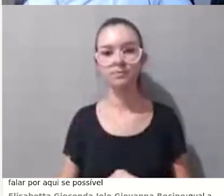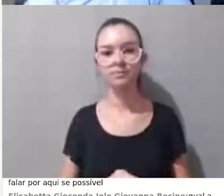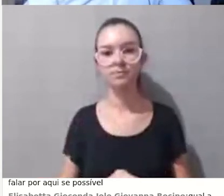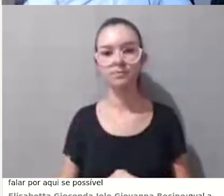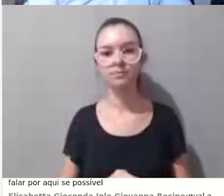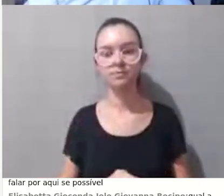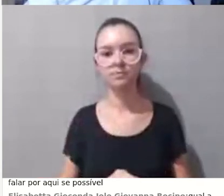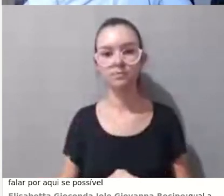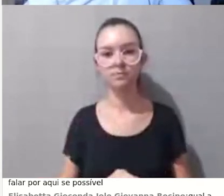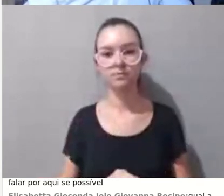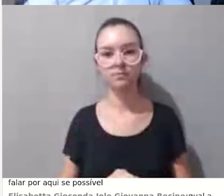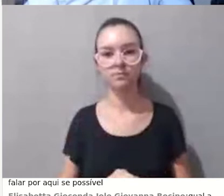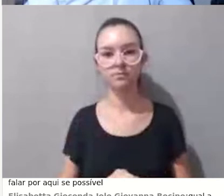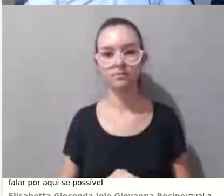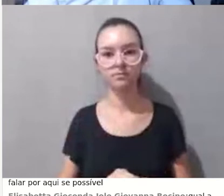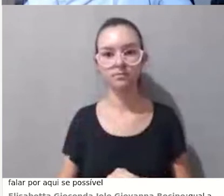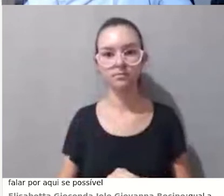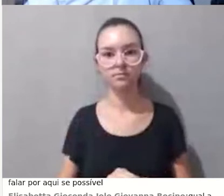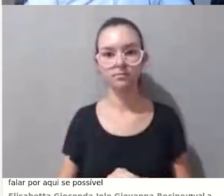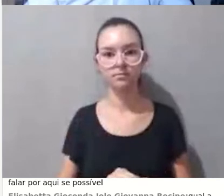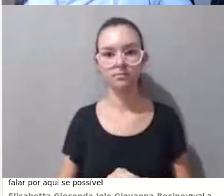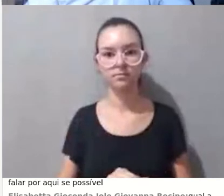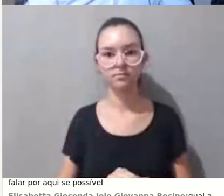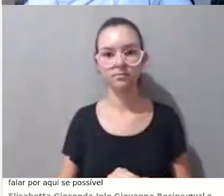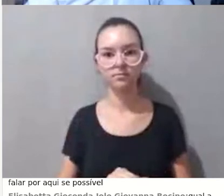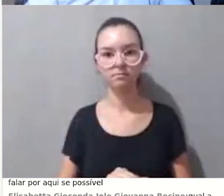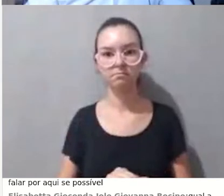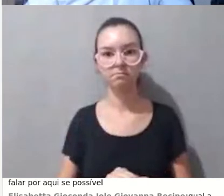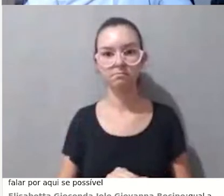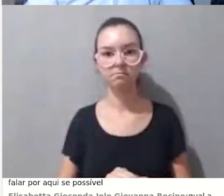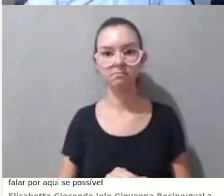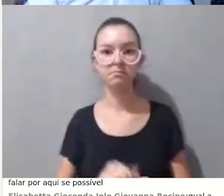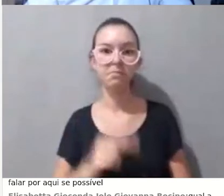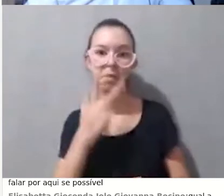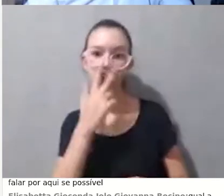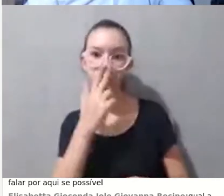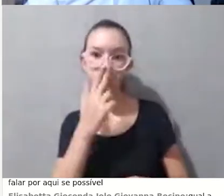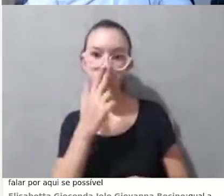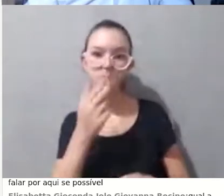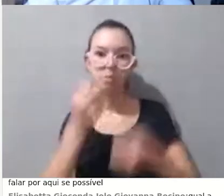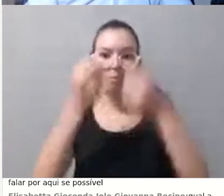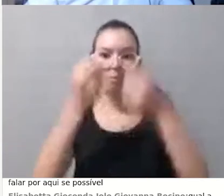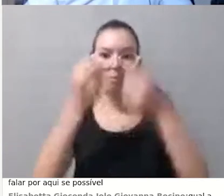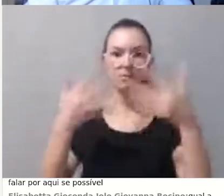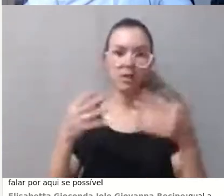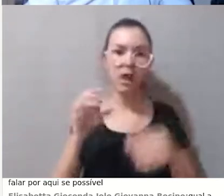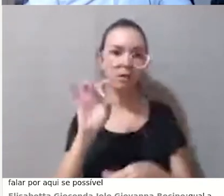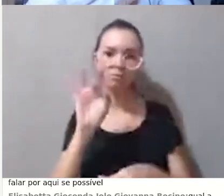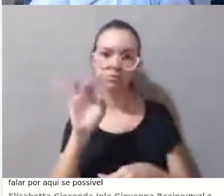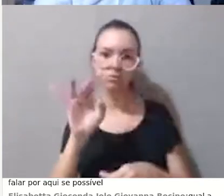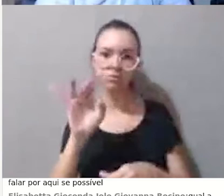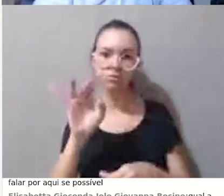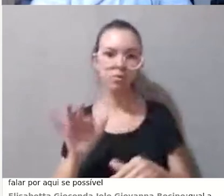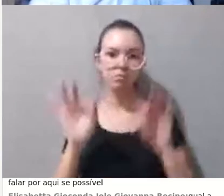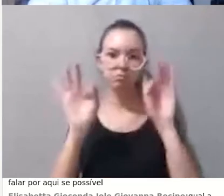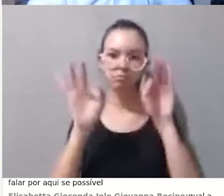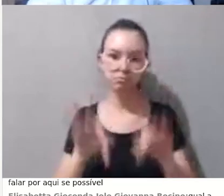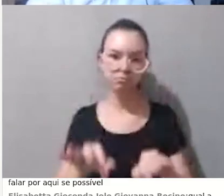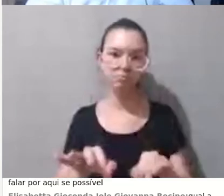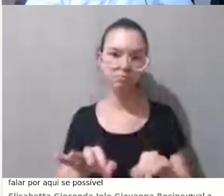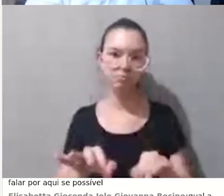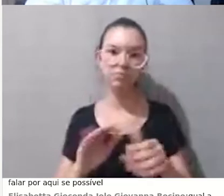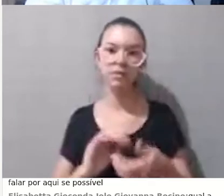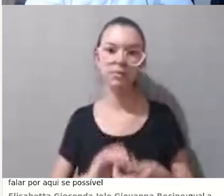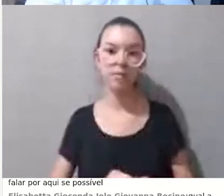Bom, acho que de apresentação é isso, e agora seria um